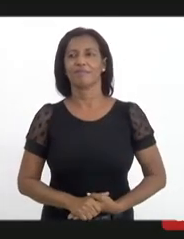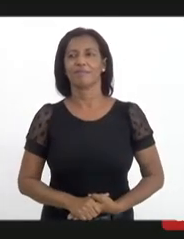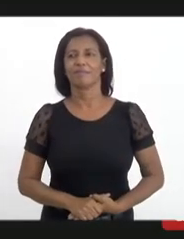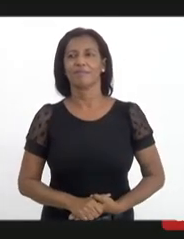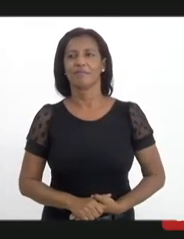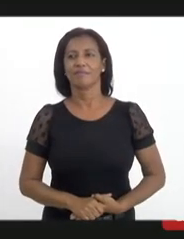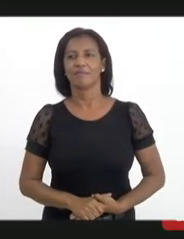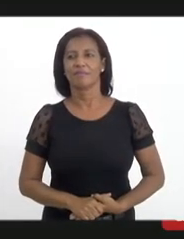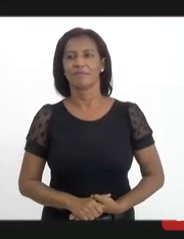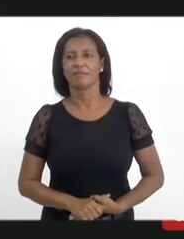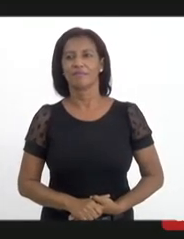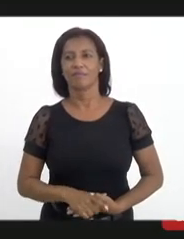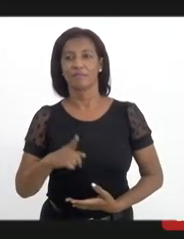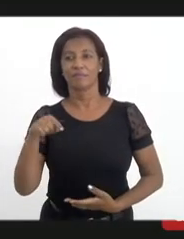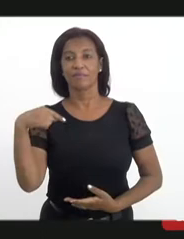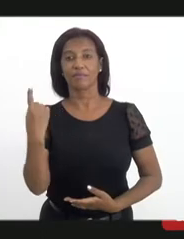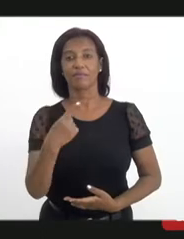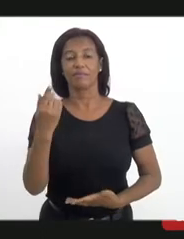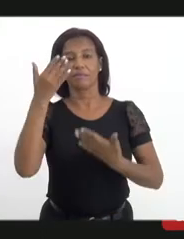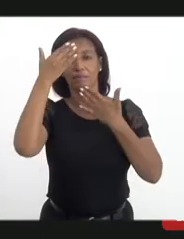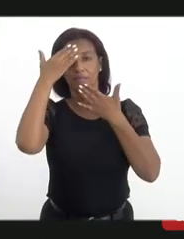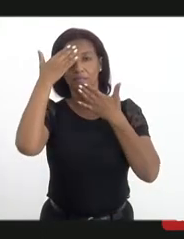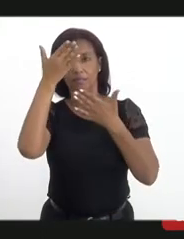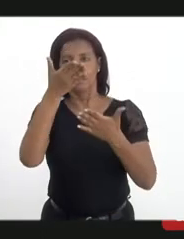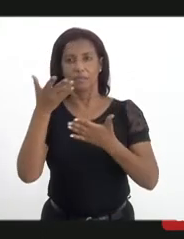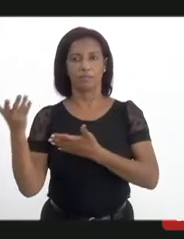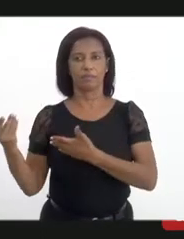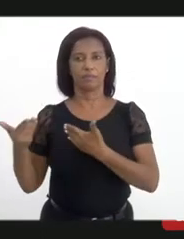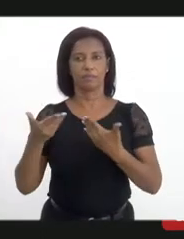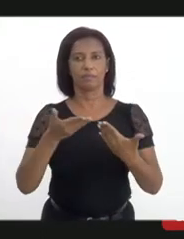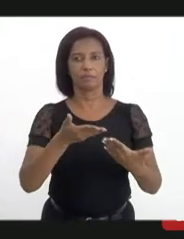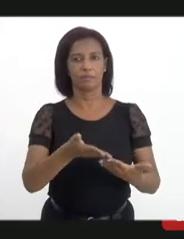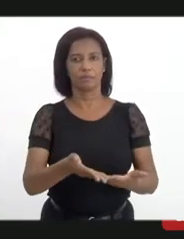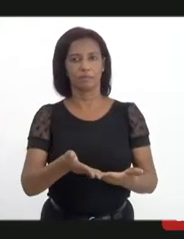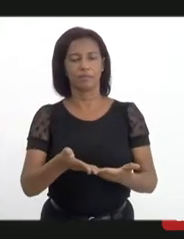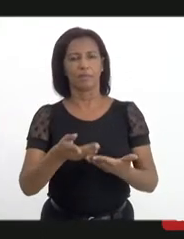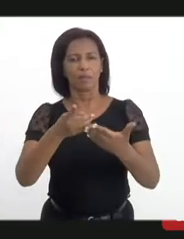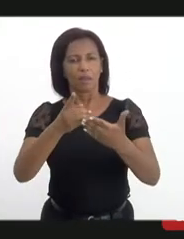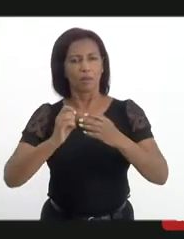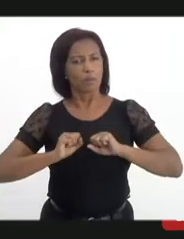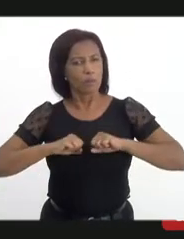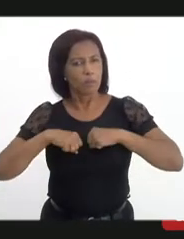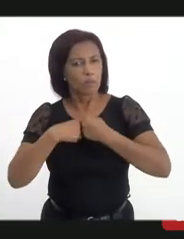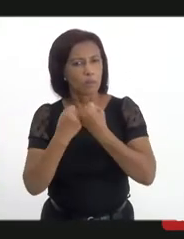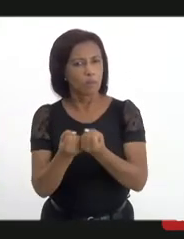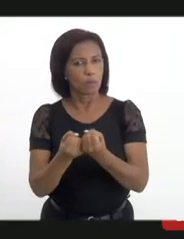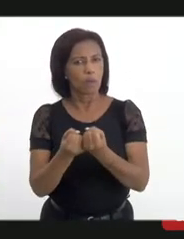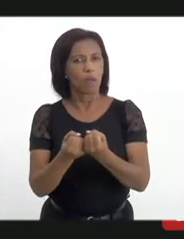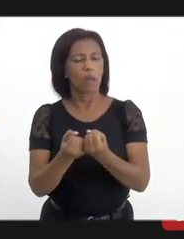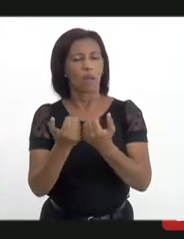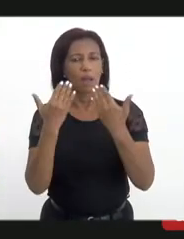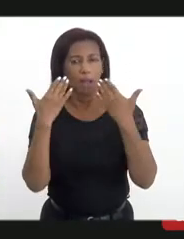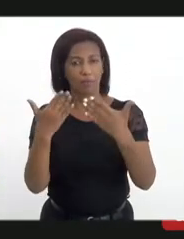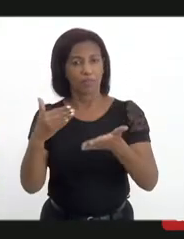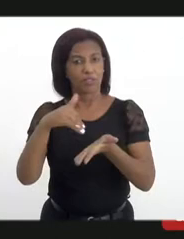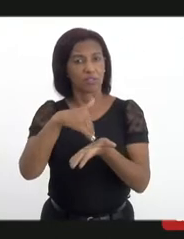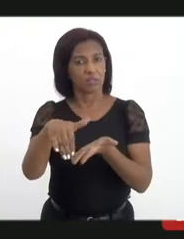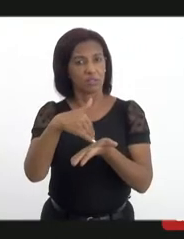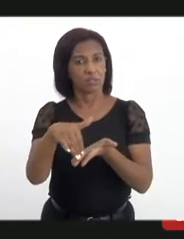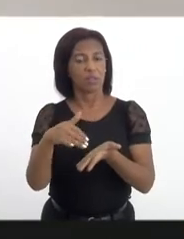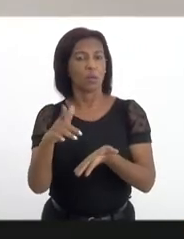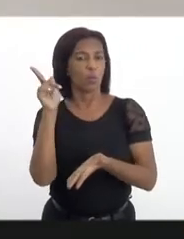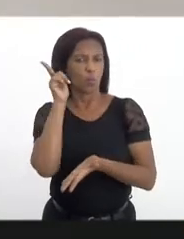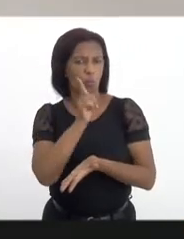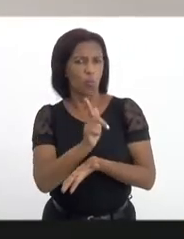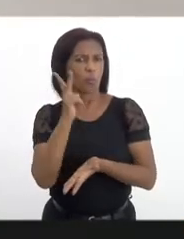Nós que agradecemos e que, através do seu empenho, à frente da secretaria, venhamos obter grande